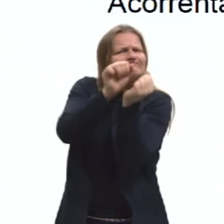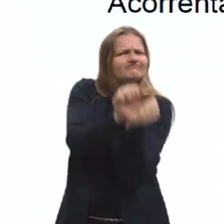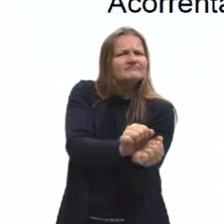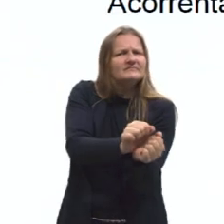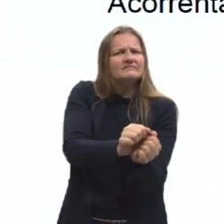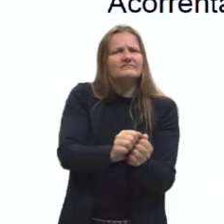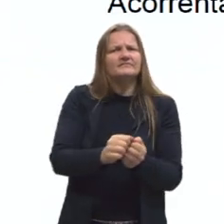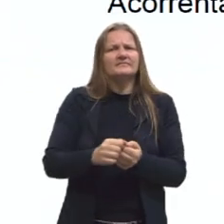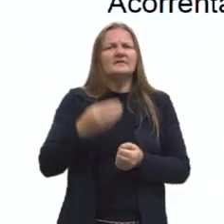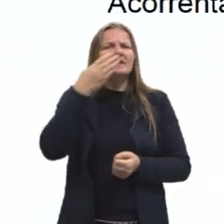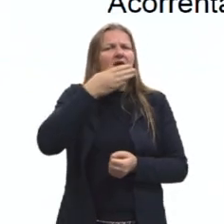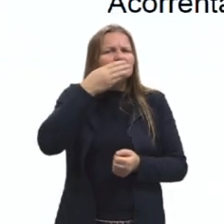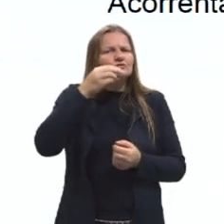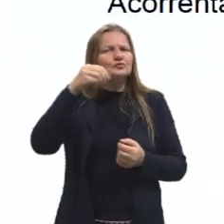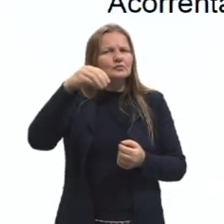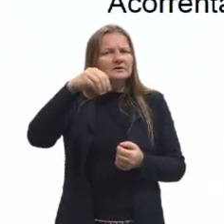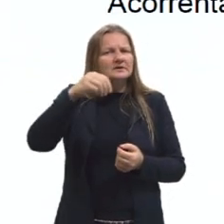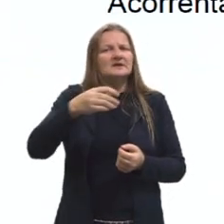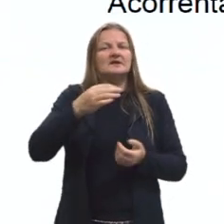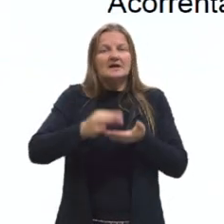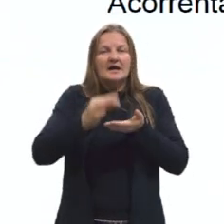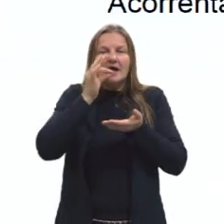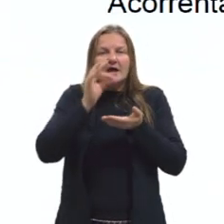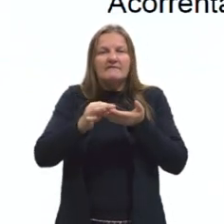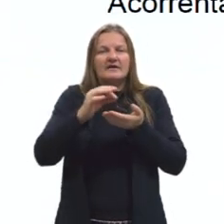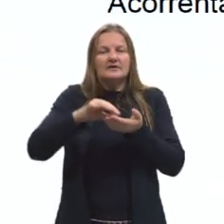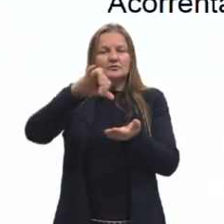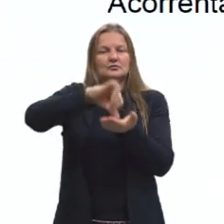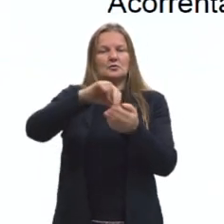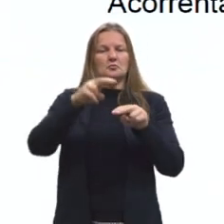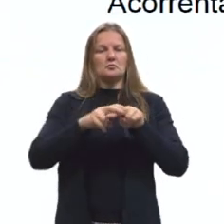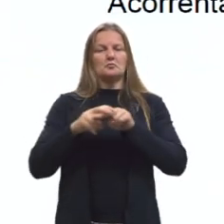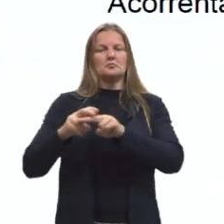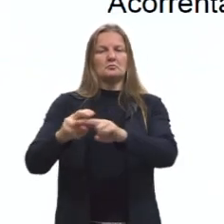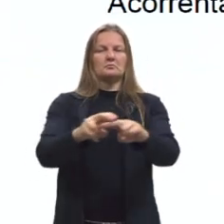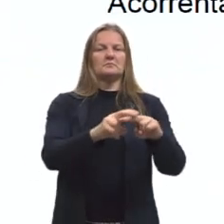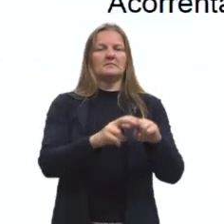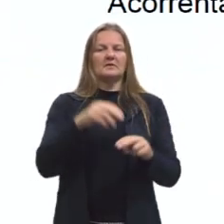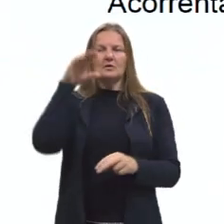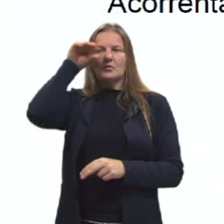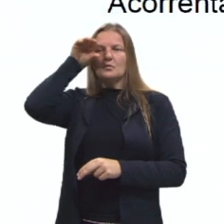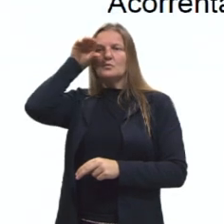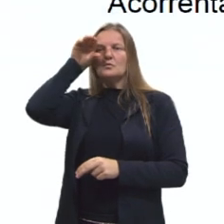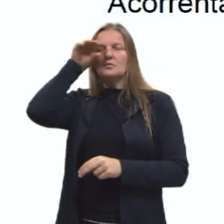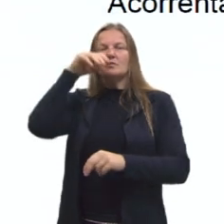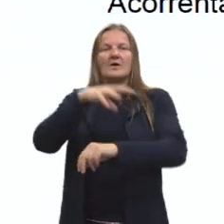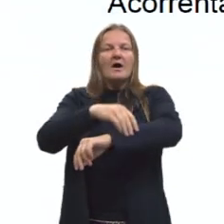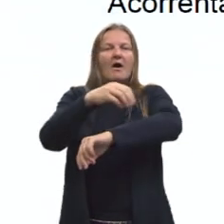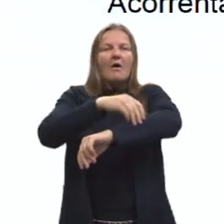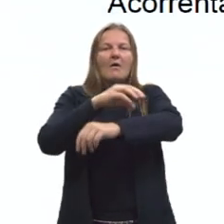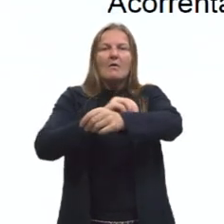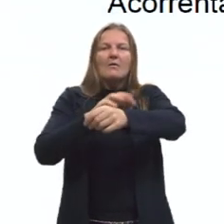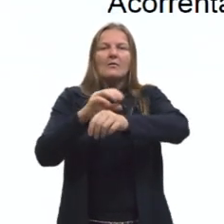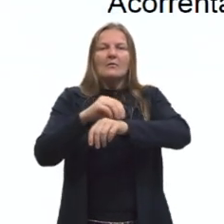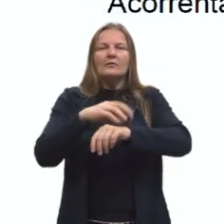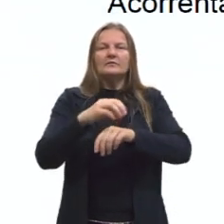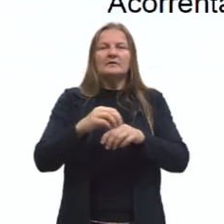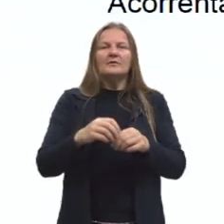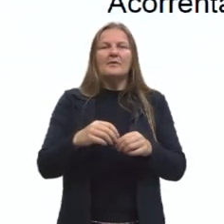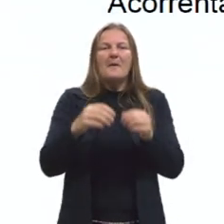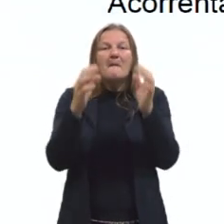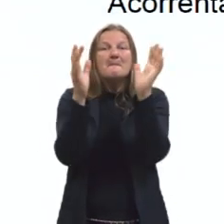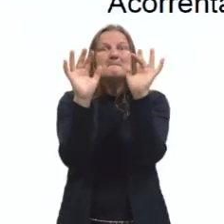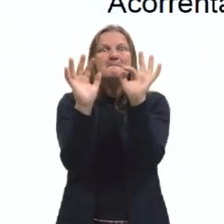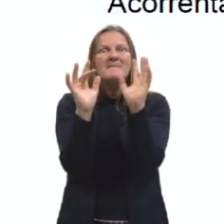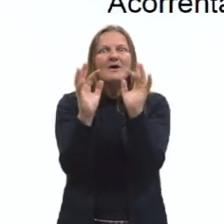açúcar e café. E ele diz, ao centro, senhores sentados, vendo a colheita do algodão branco sendo colhido por